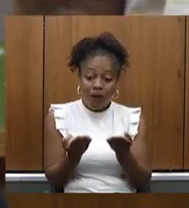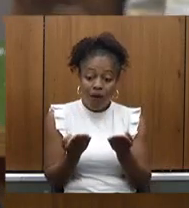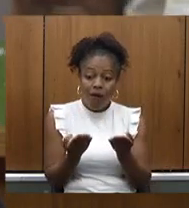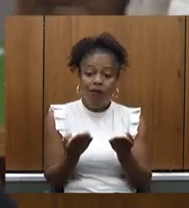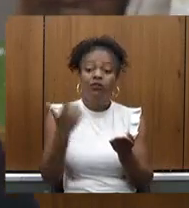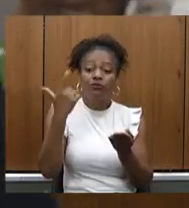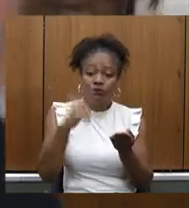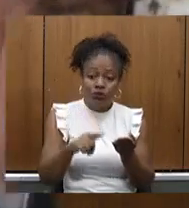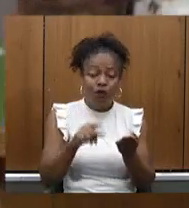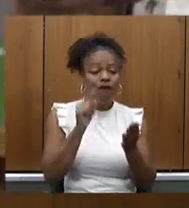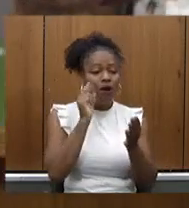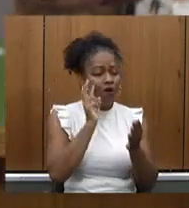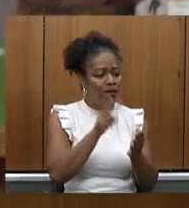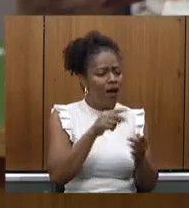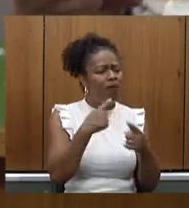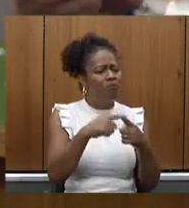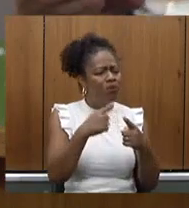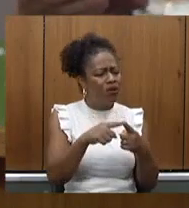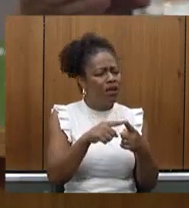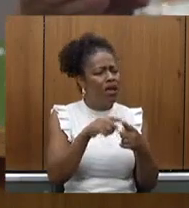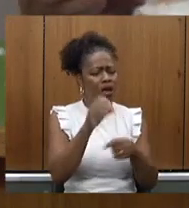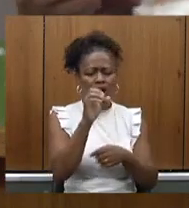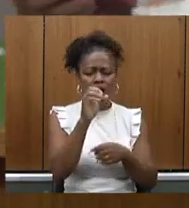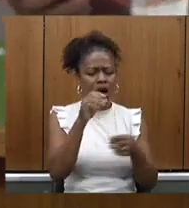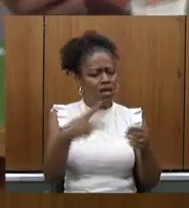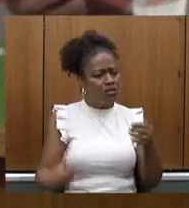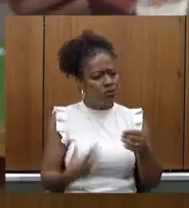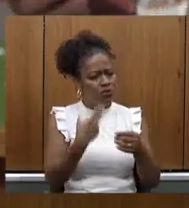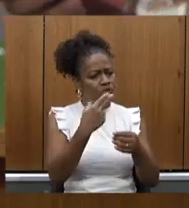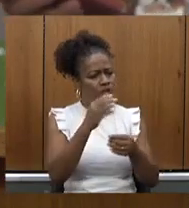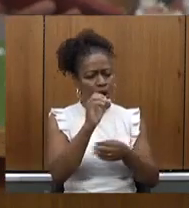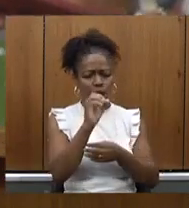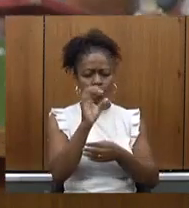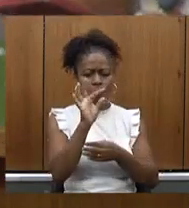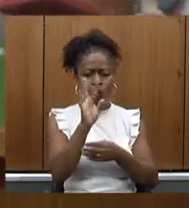por que que essa cirurgia ortopédica específica não está